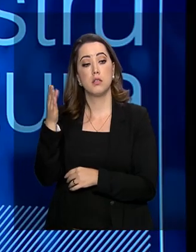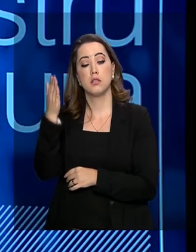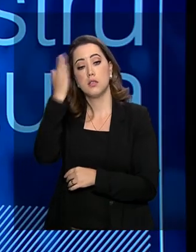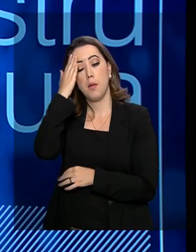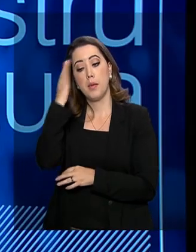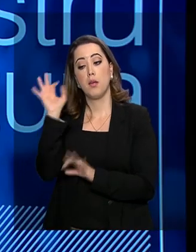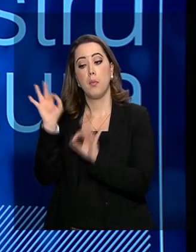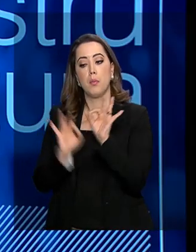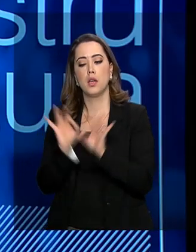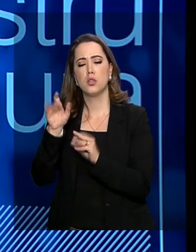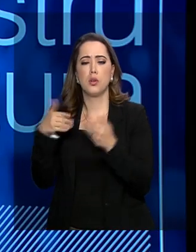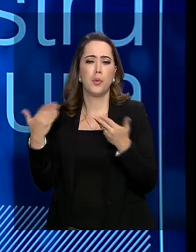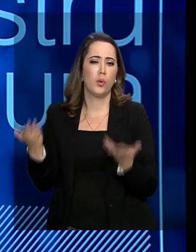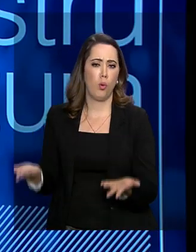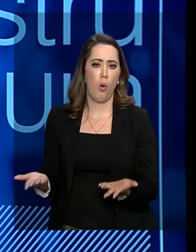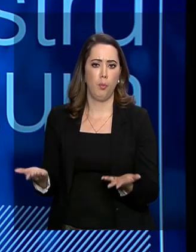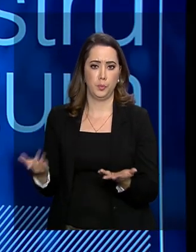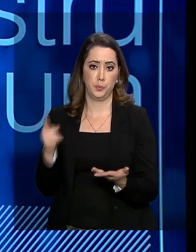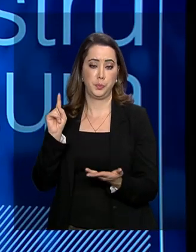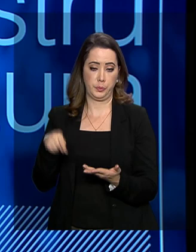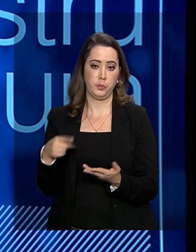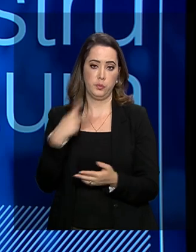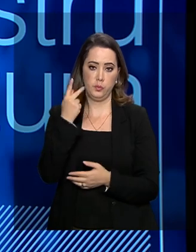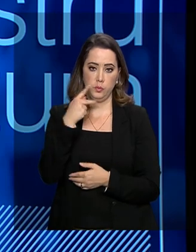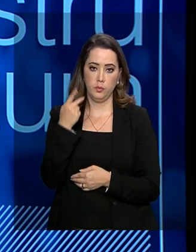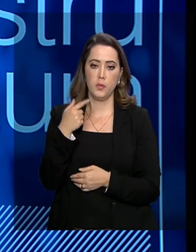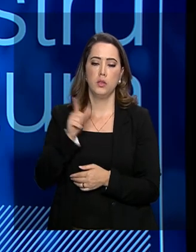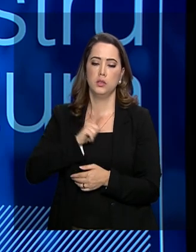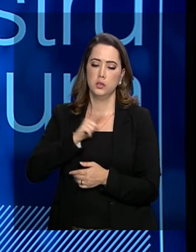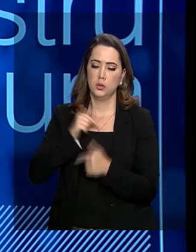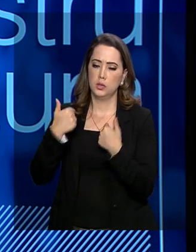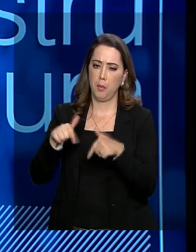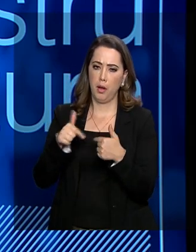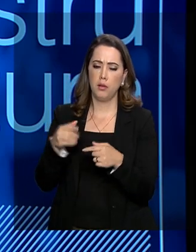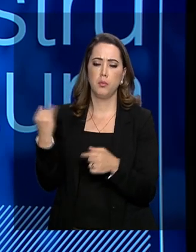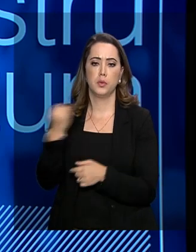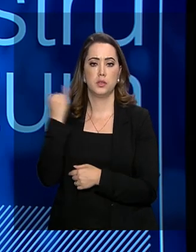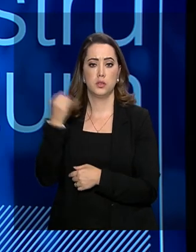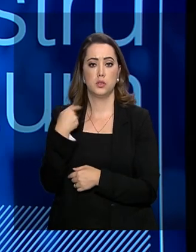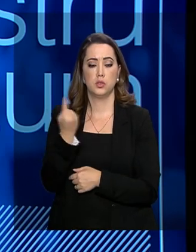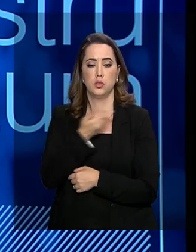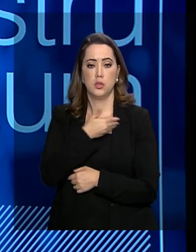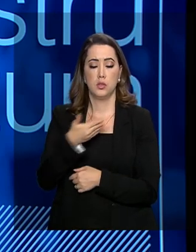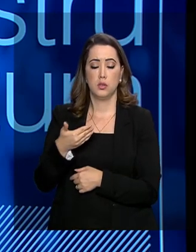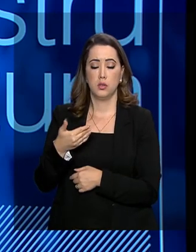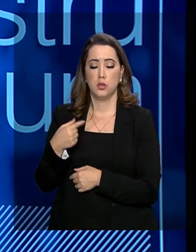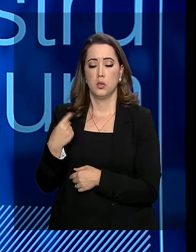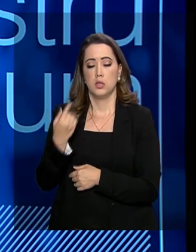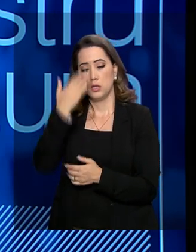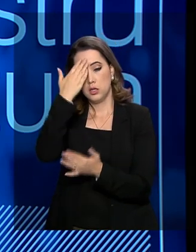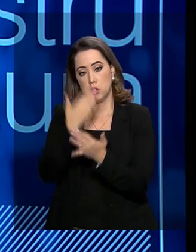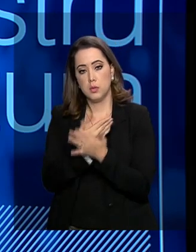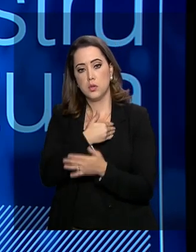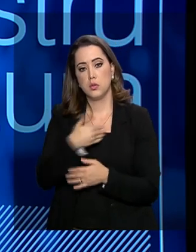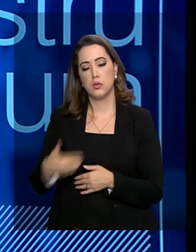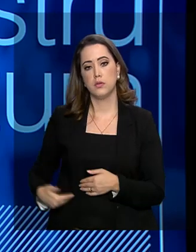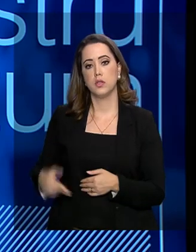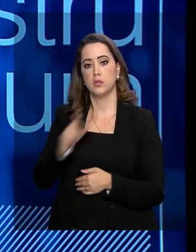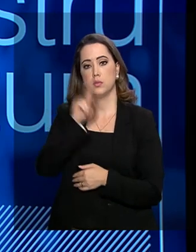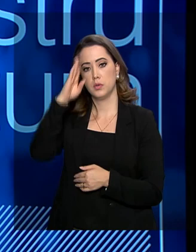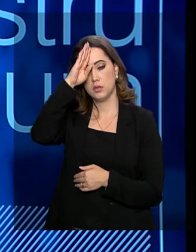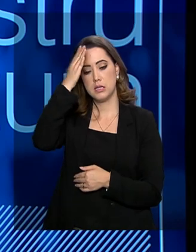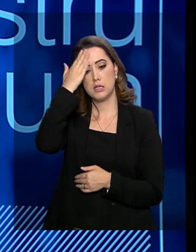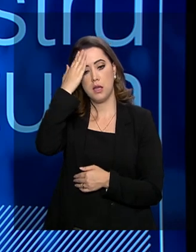nós planejamos. Então, a Política tem esse papel e nós acreditamos que o governo do presidente Jair Bolsonaro sabe o que quer,